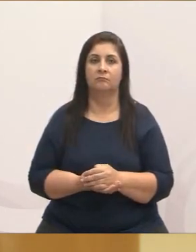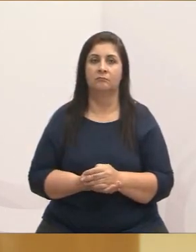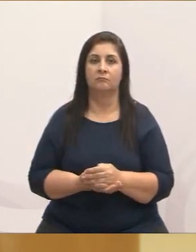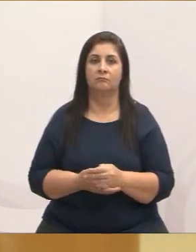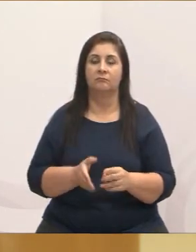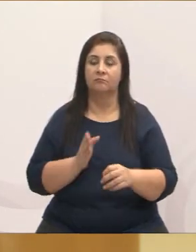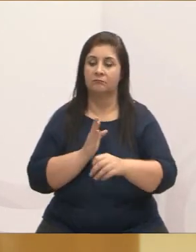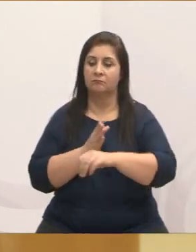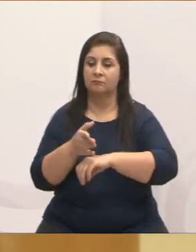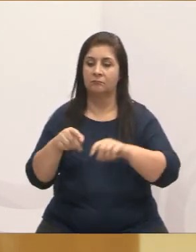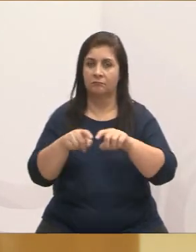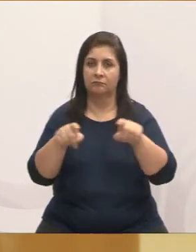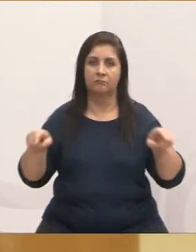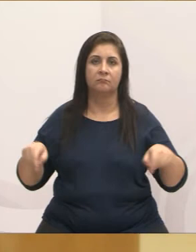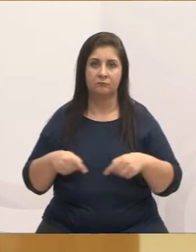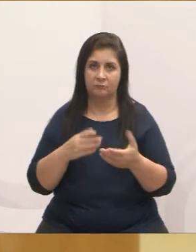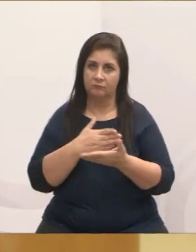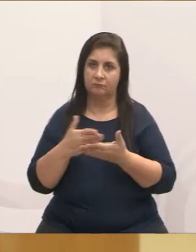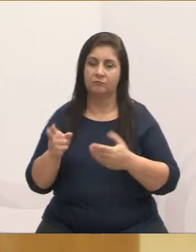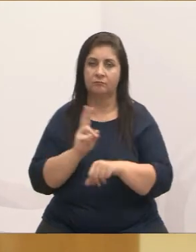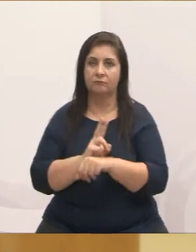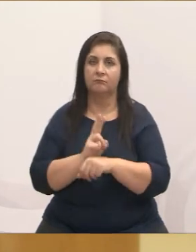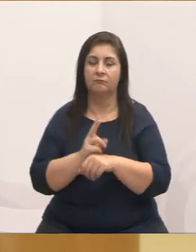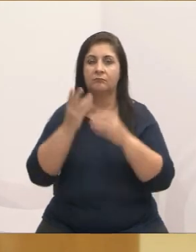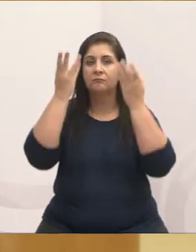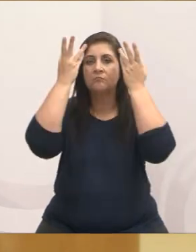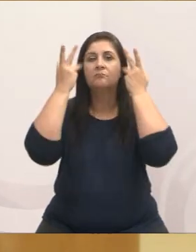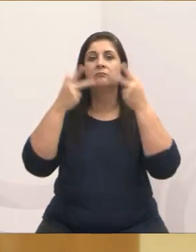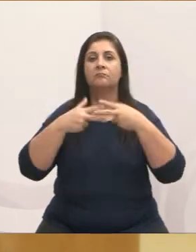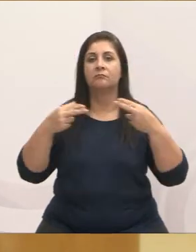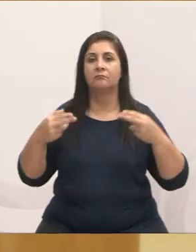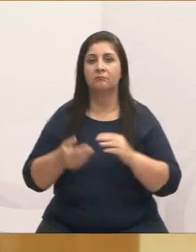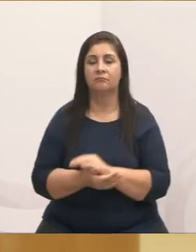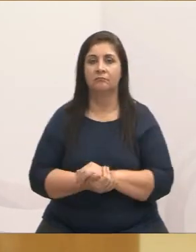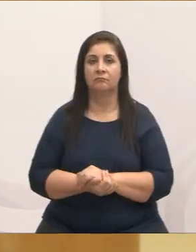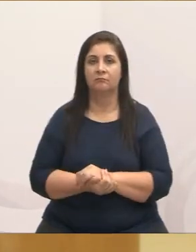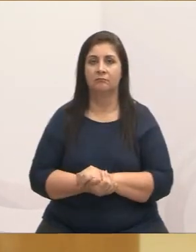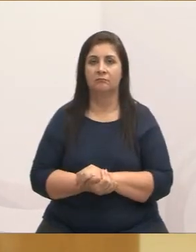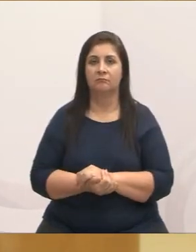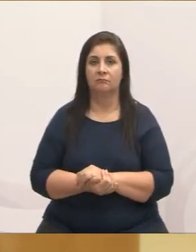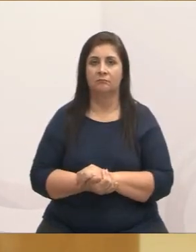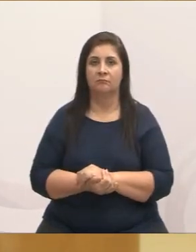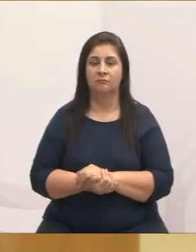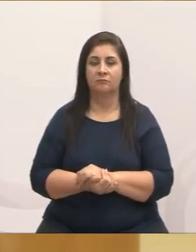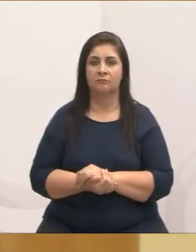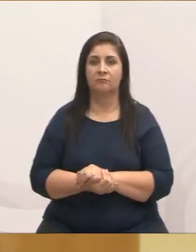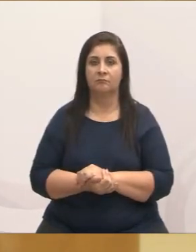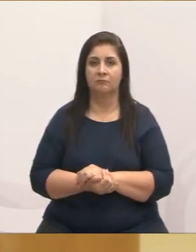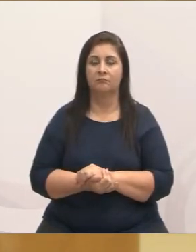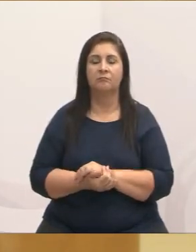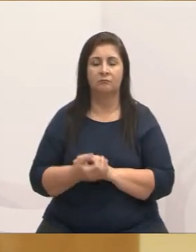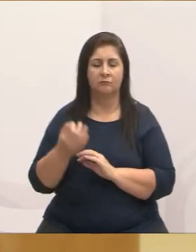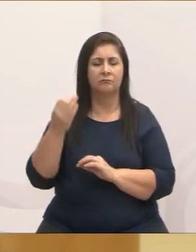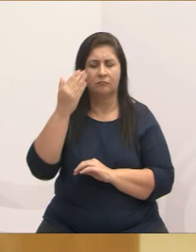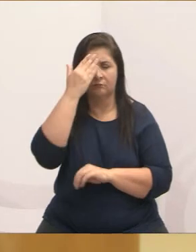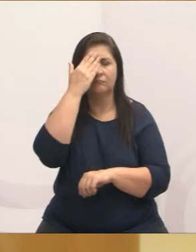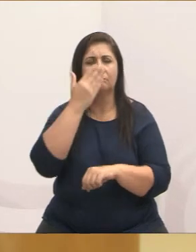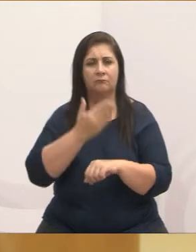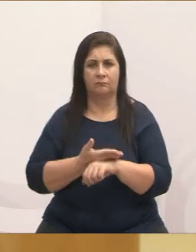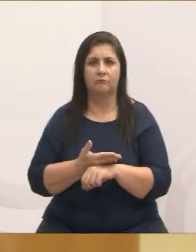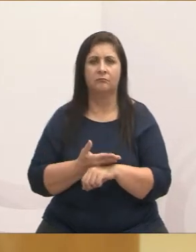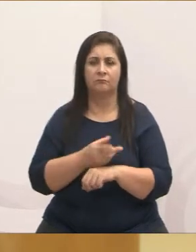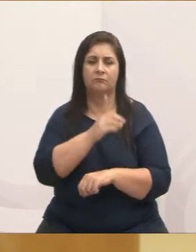no gabinete e vira protetor. Então, fica aí meu agradecimento aos deputados e eu tenho certeza que eles vão